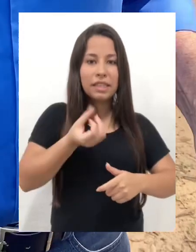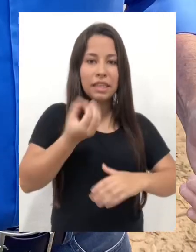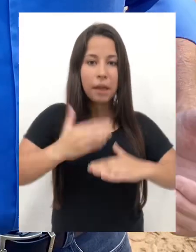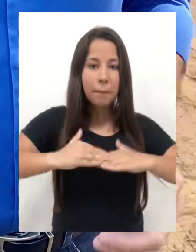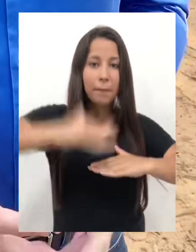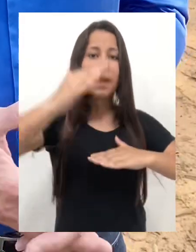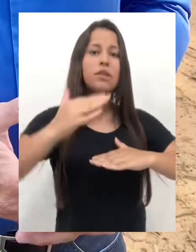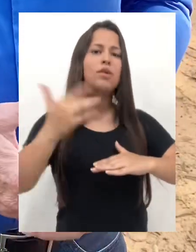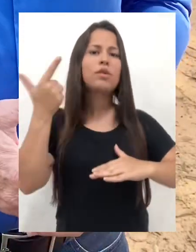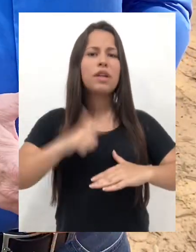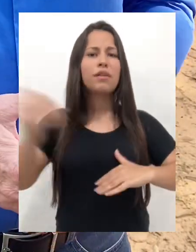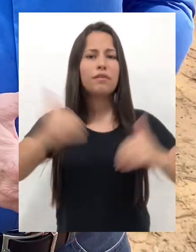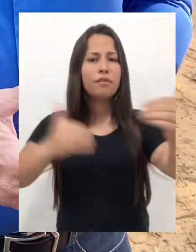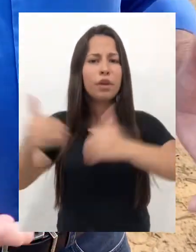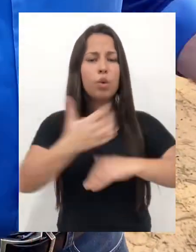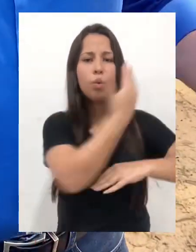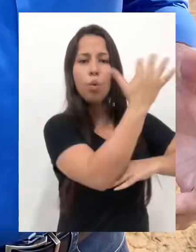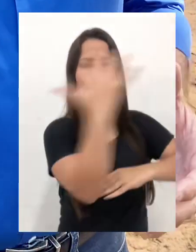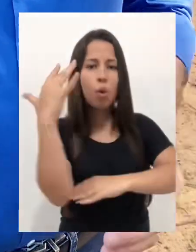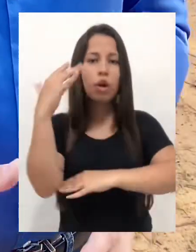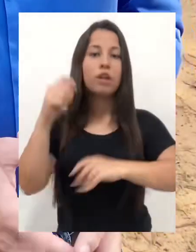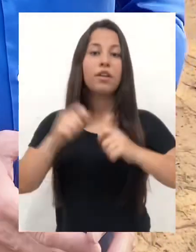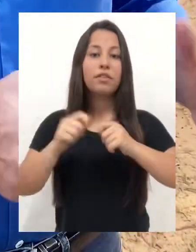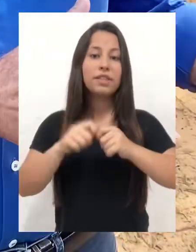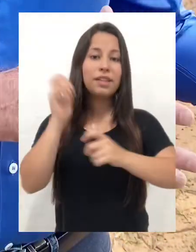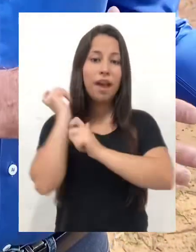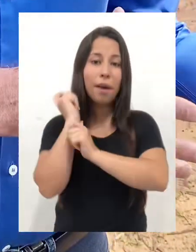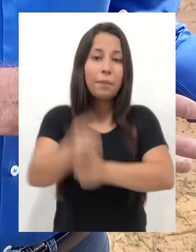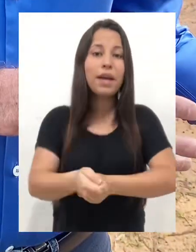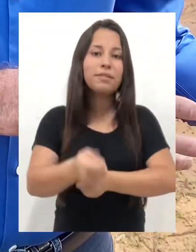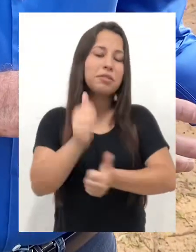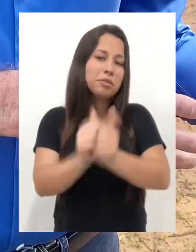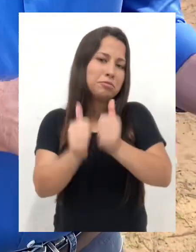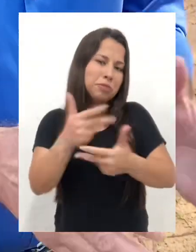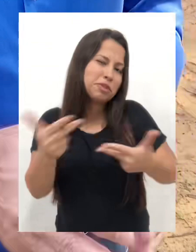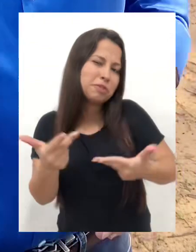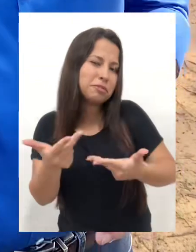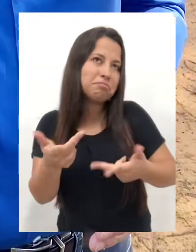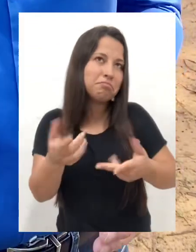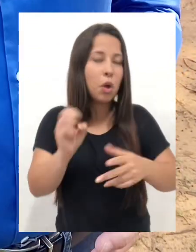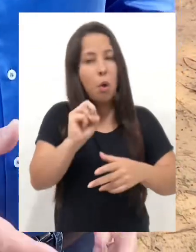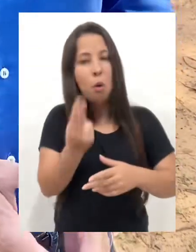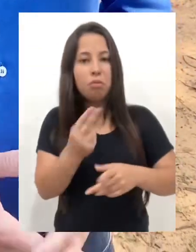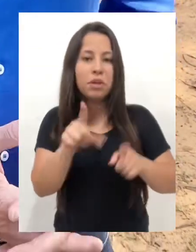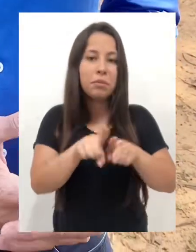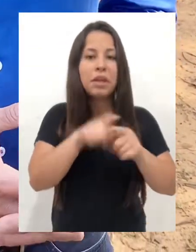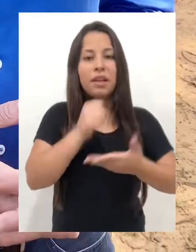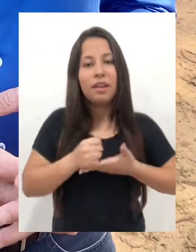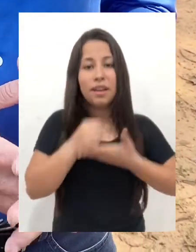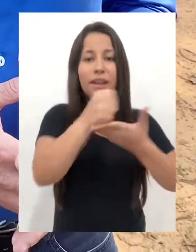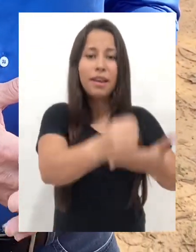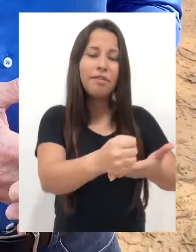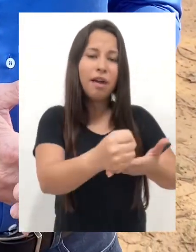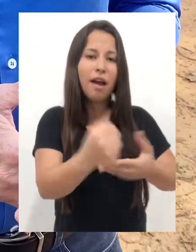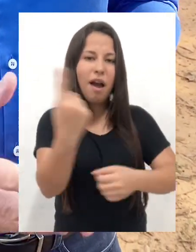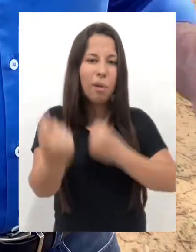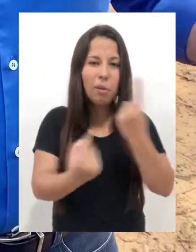vir até aqui no horto e fazer a pesca esportiva em parte, e em parte levar algumas